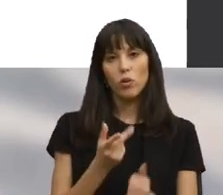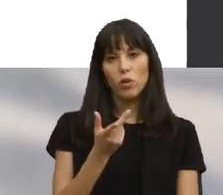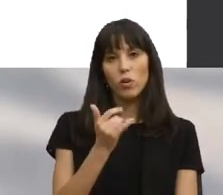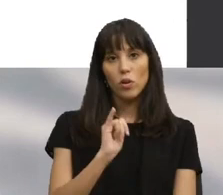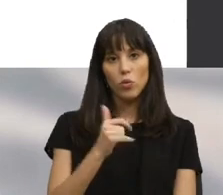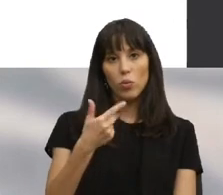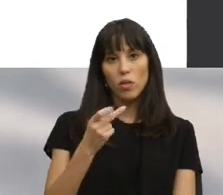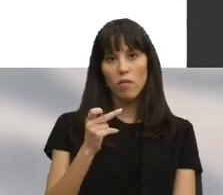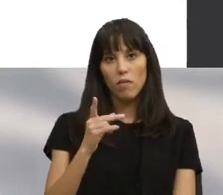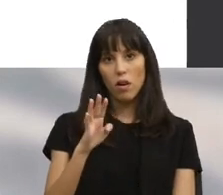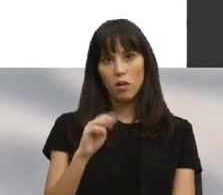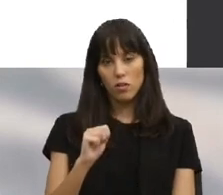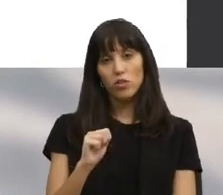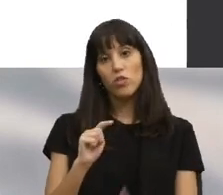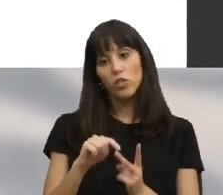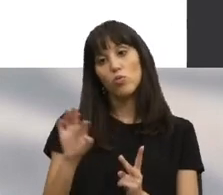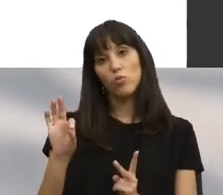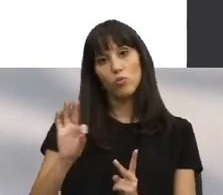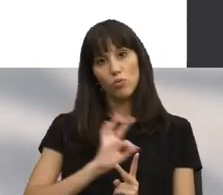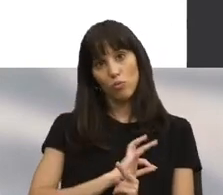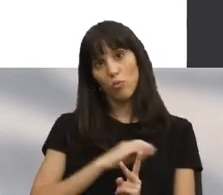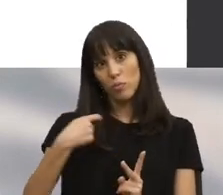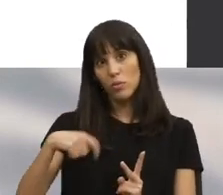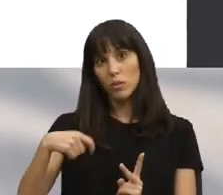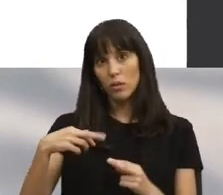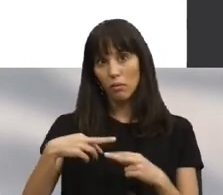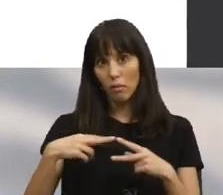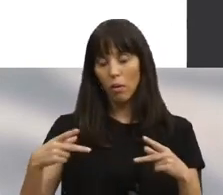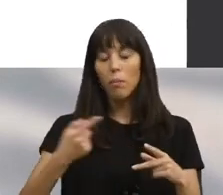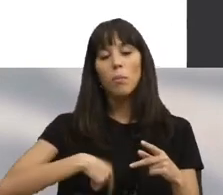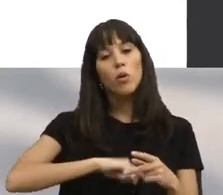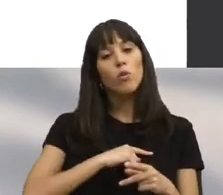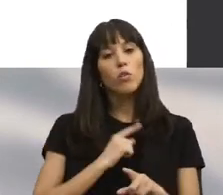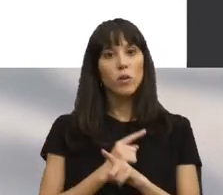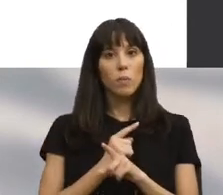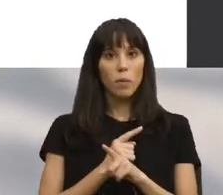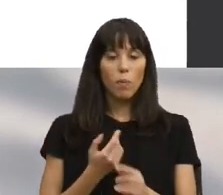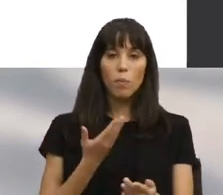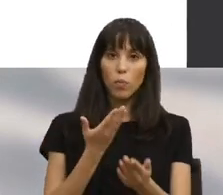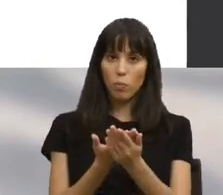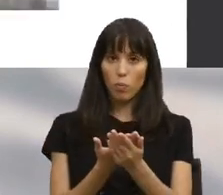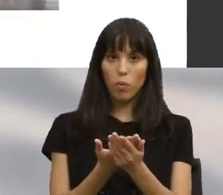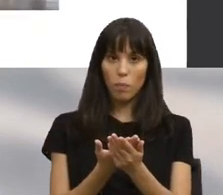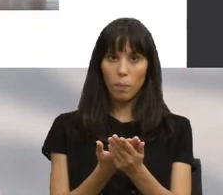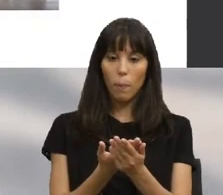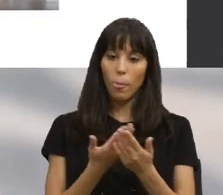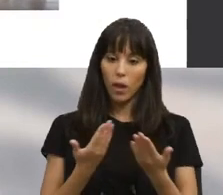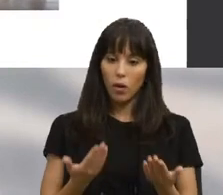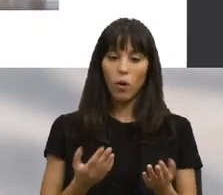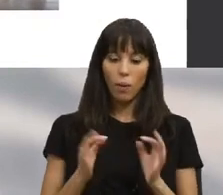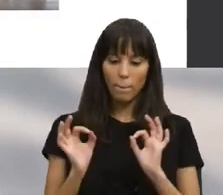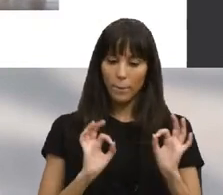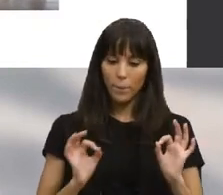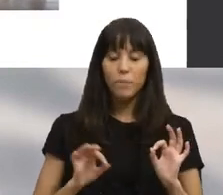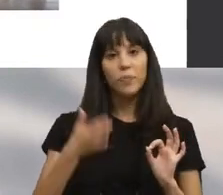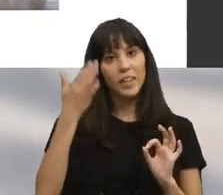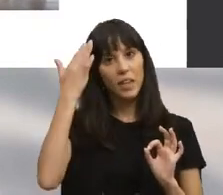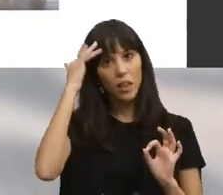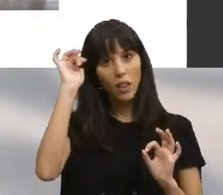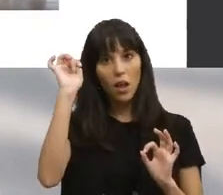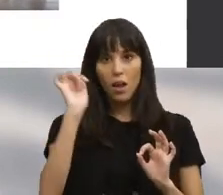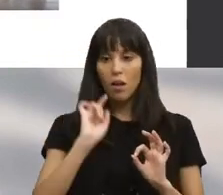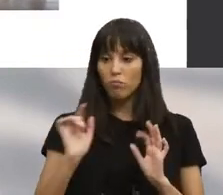Rui Tavares e a eleição do Sr. Presidente da Câmara. Mas nós propomos então agora colocar mãos à obra para concretizar esta ideia,